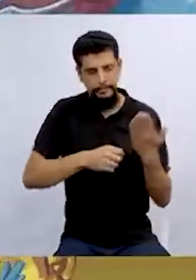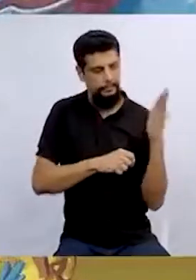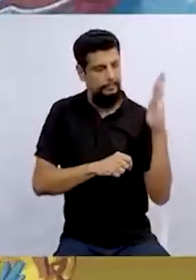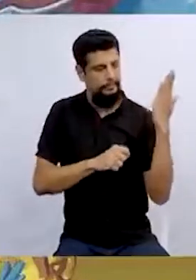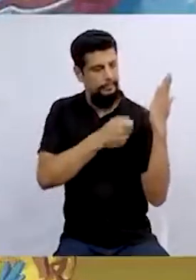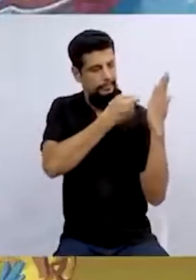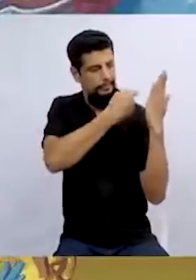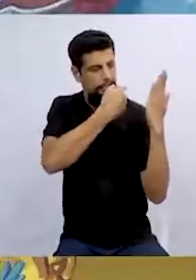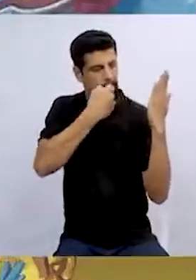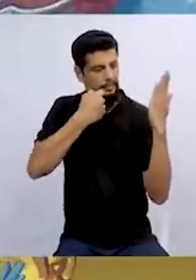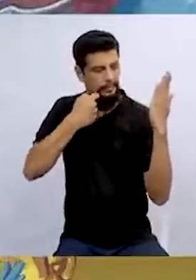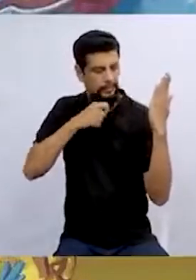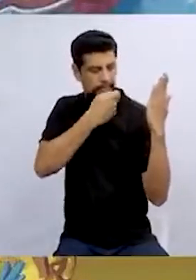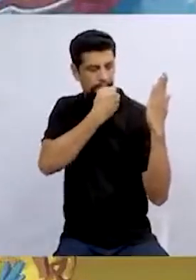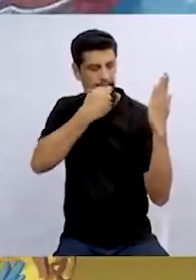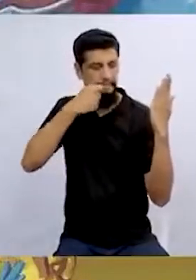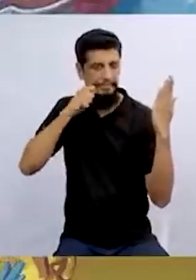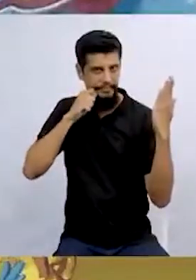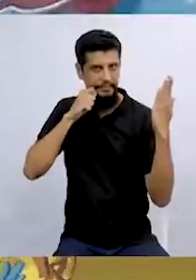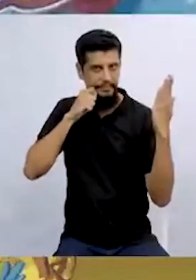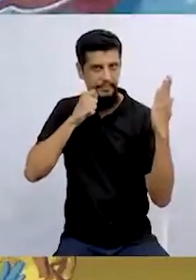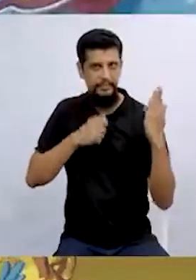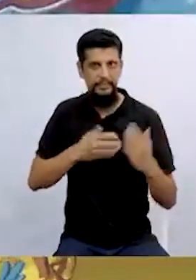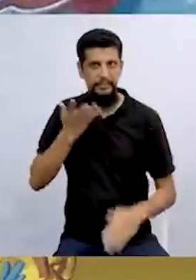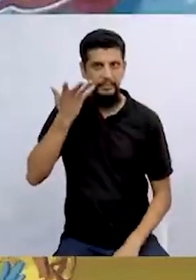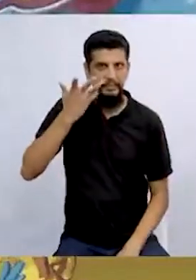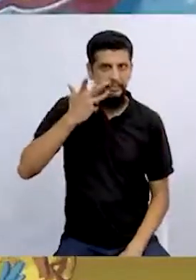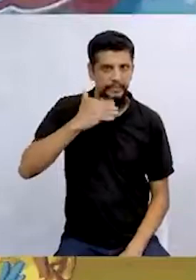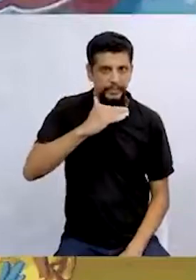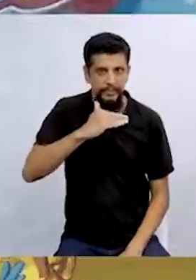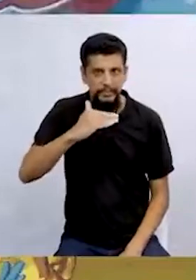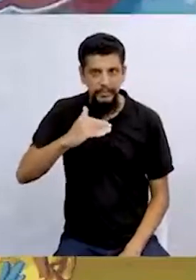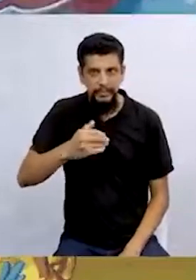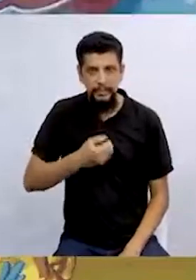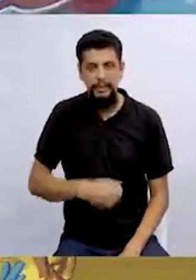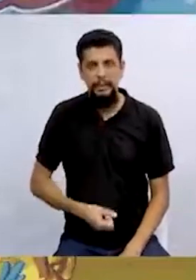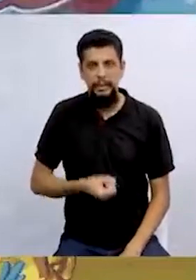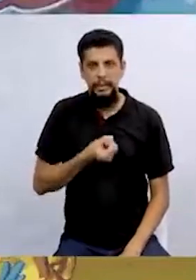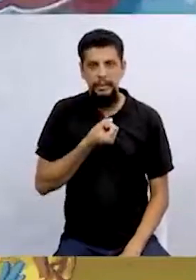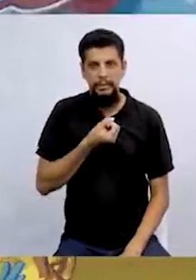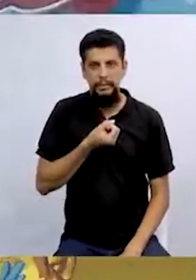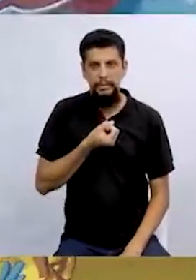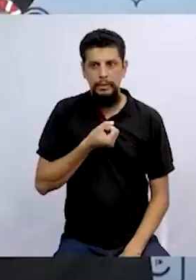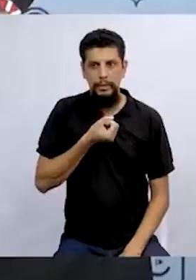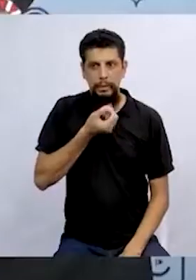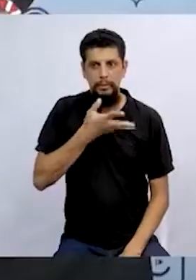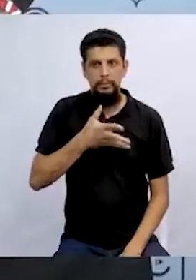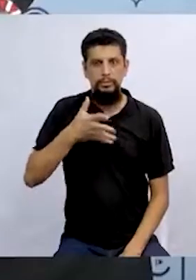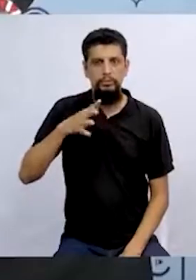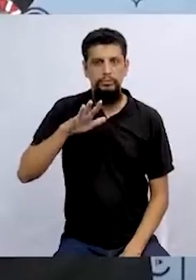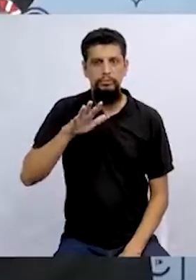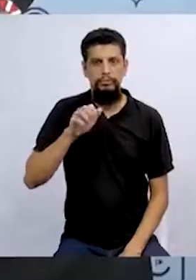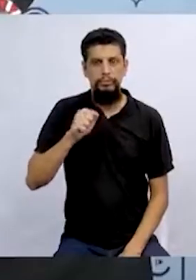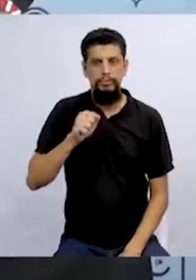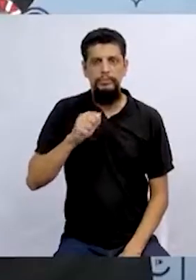ritual, o ritual de passar batom, as crianças sopravam uma vumvuzela.